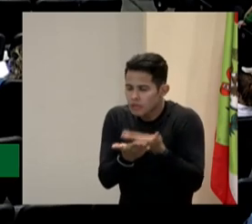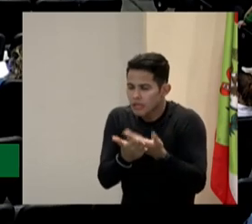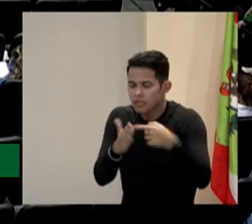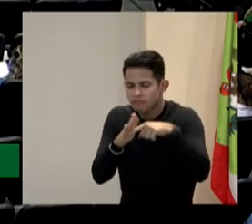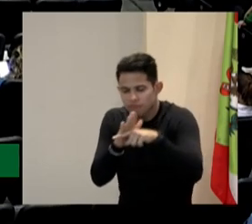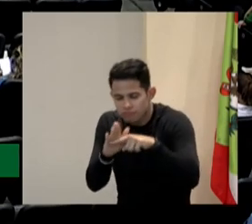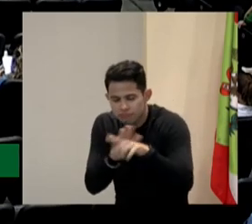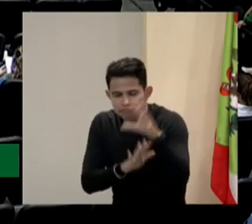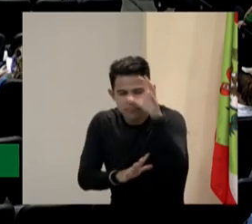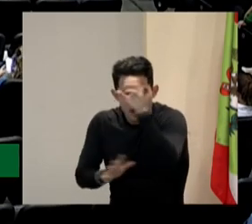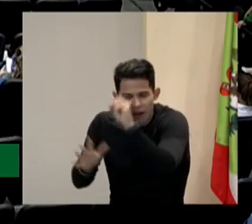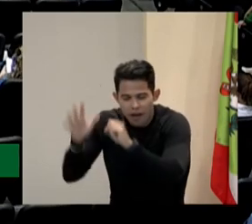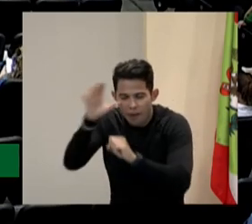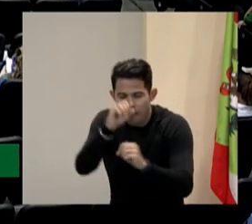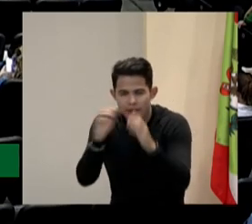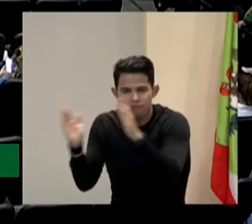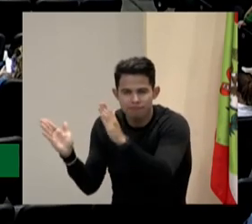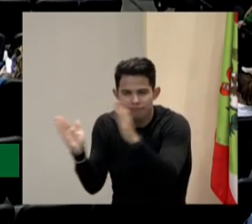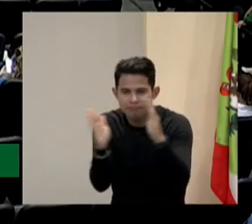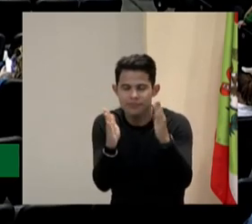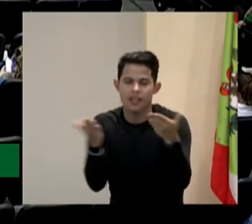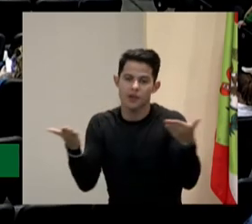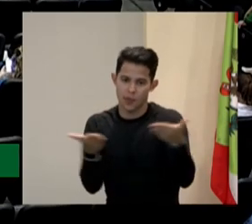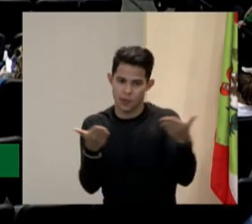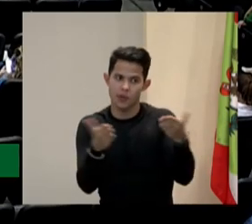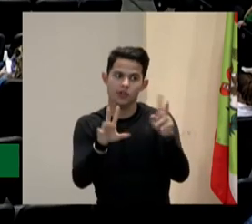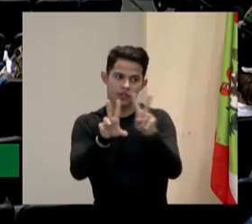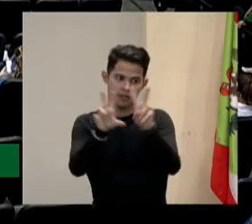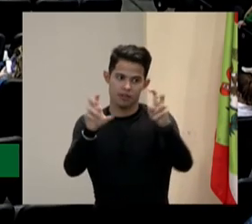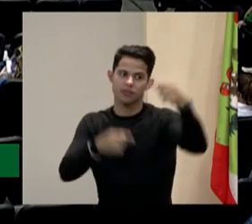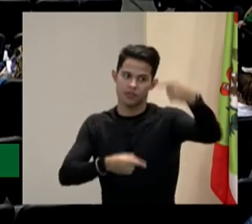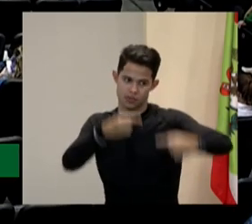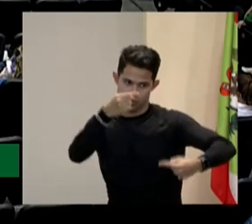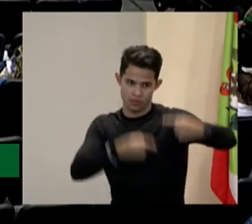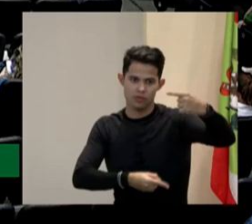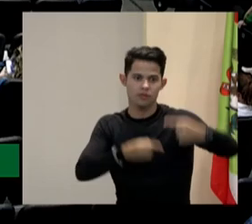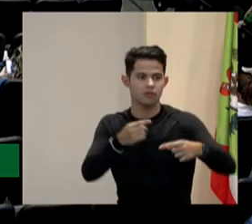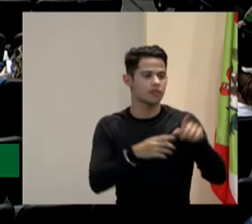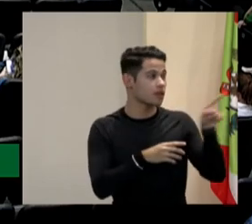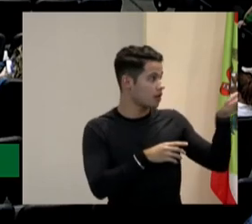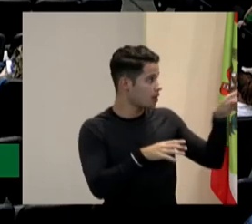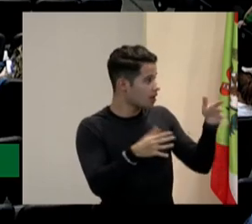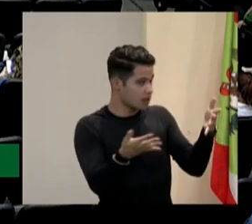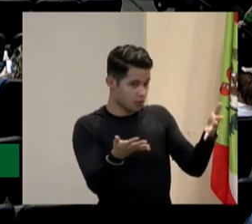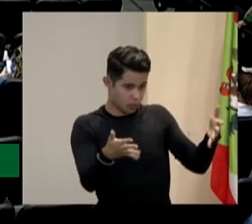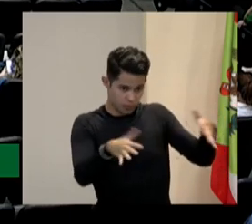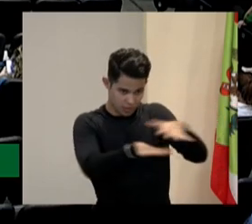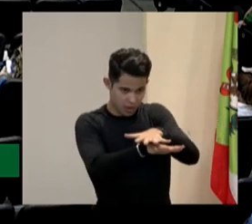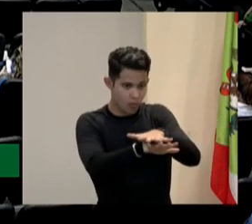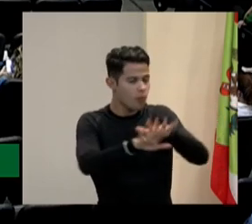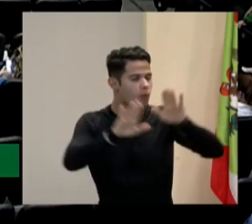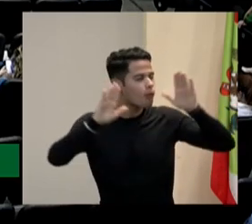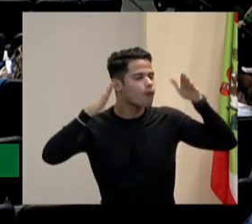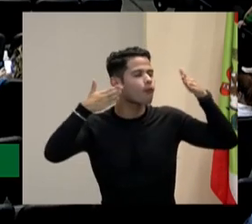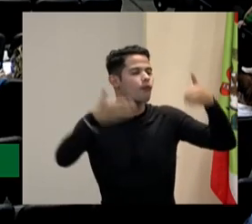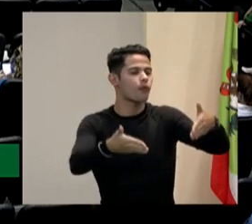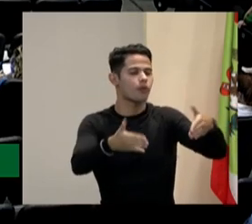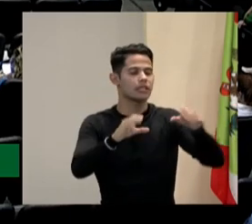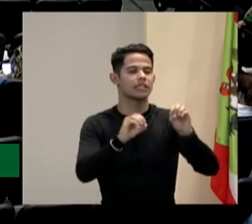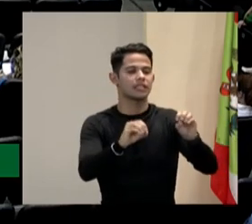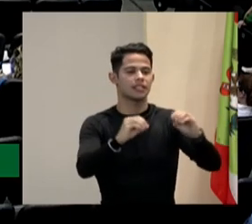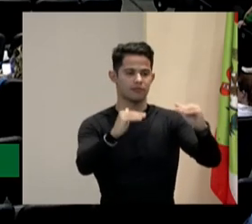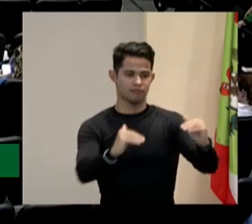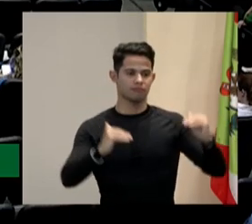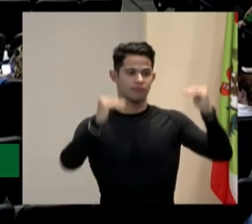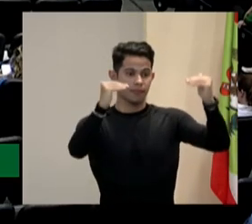E aí, dentro desse tema hoje que a gente vai discutir aqui, de inclusão no ensino superior, eu como empresa,